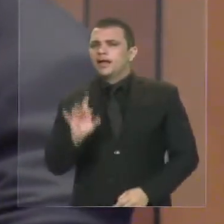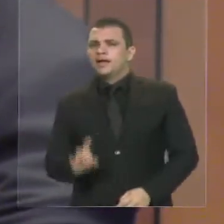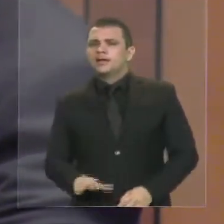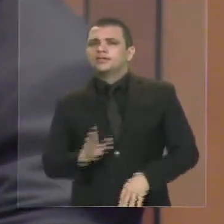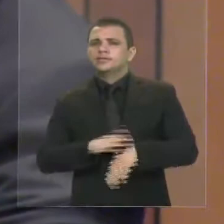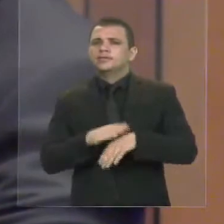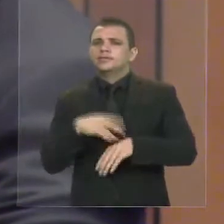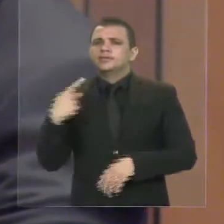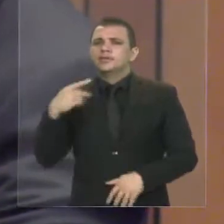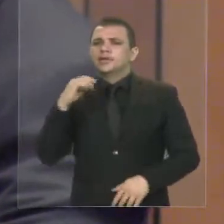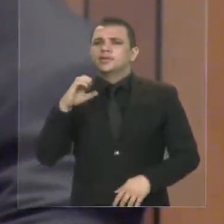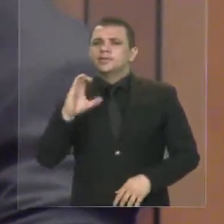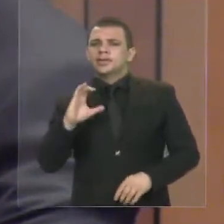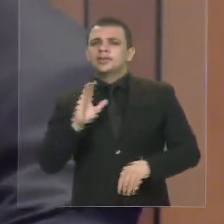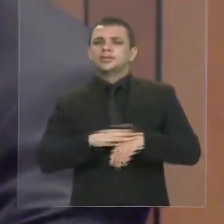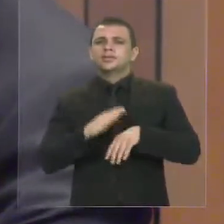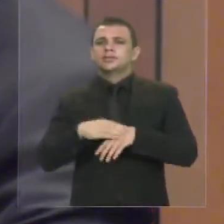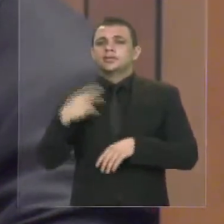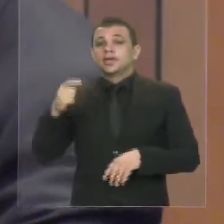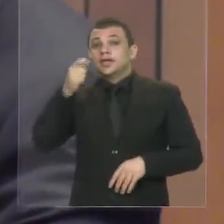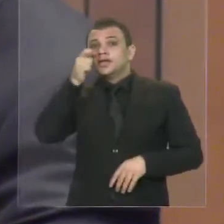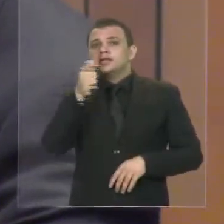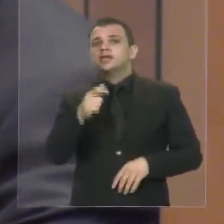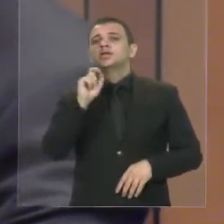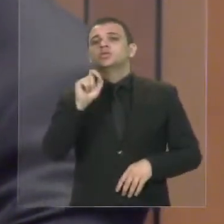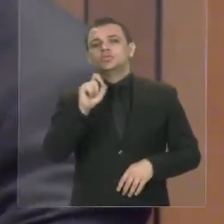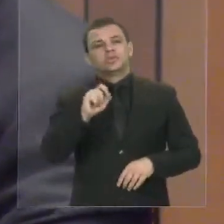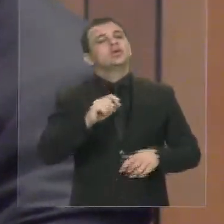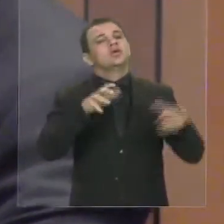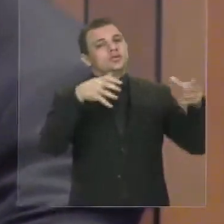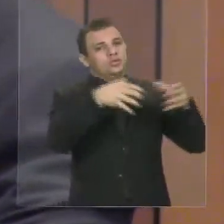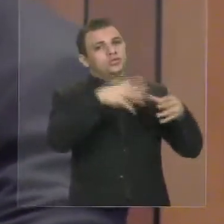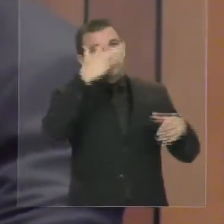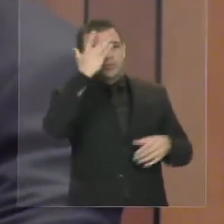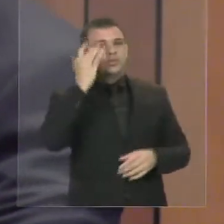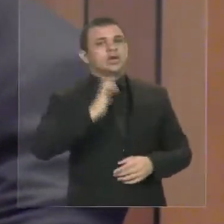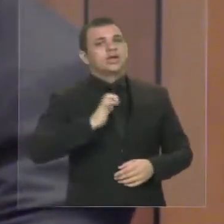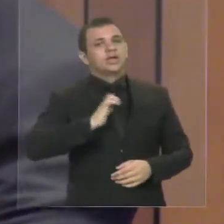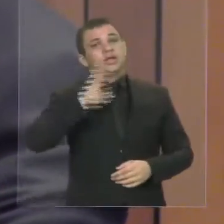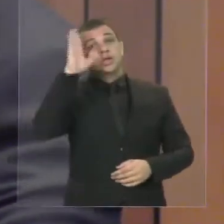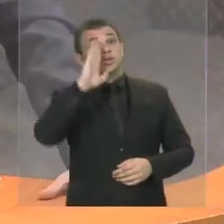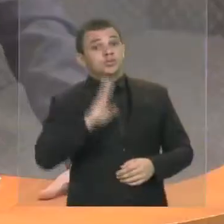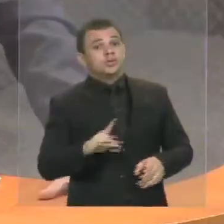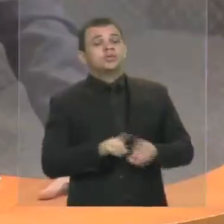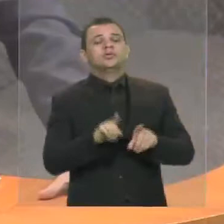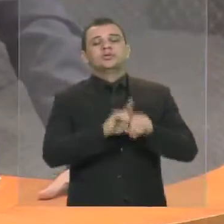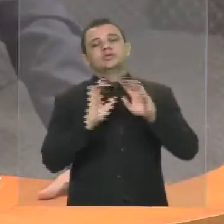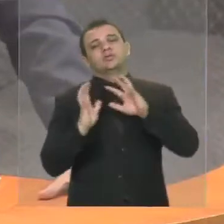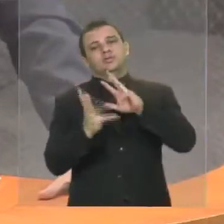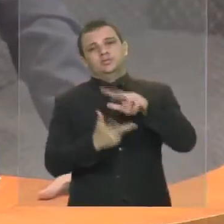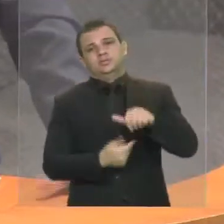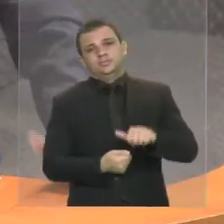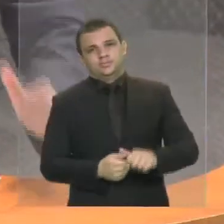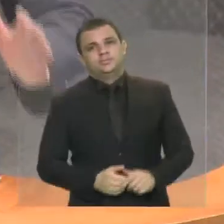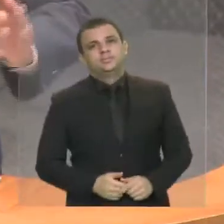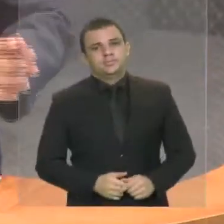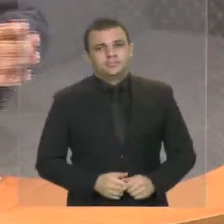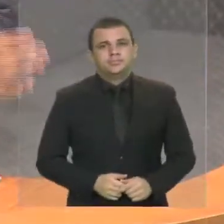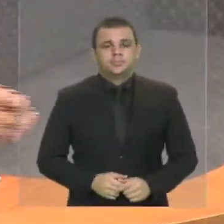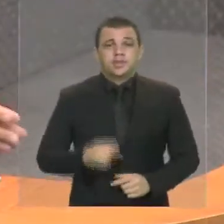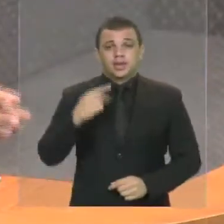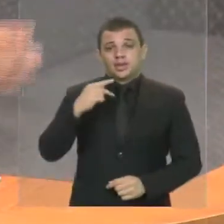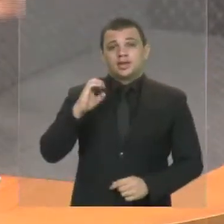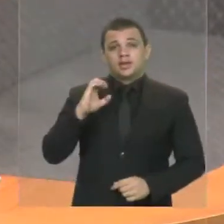interessam à grande elite econômica do Brasil e do mundo. A PEC